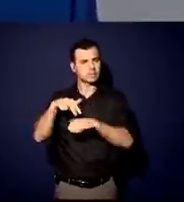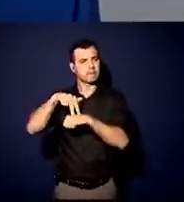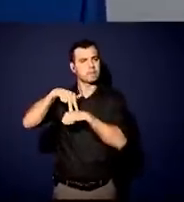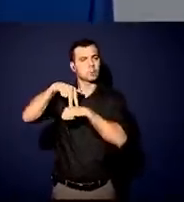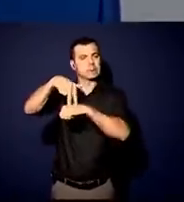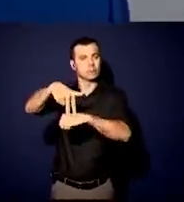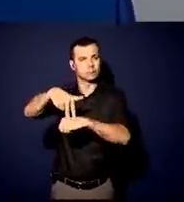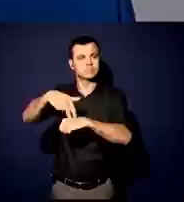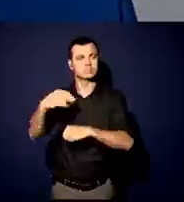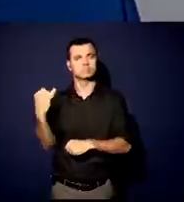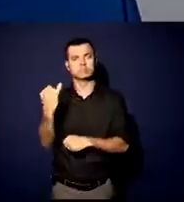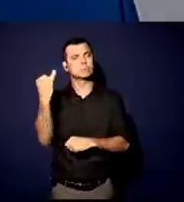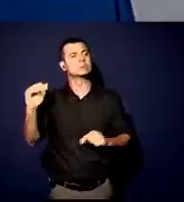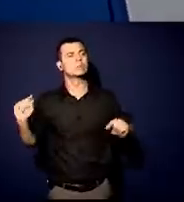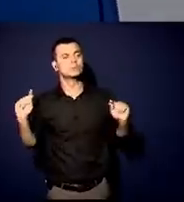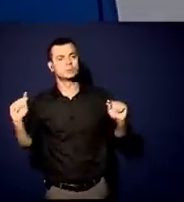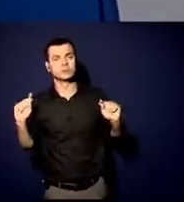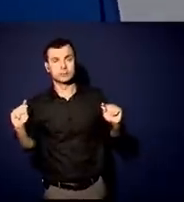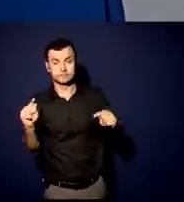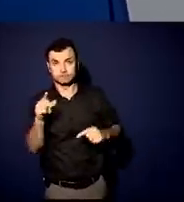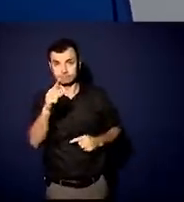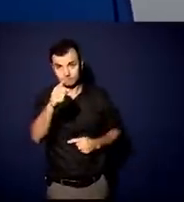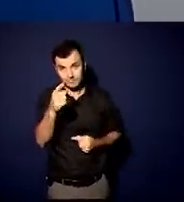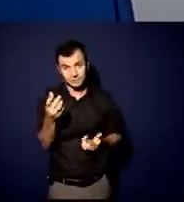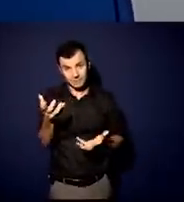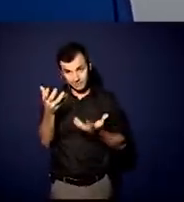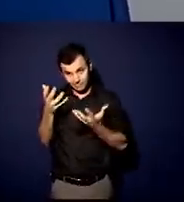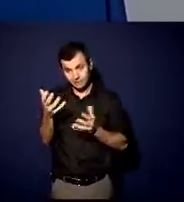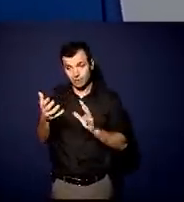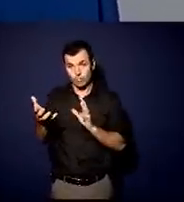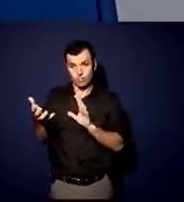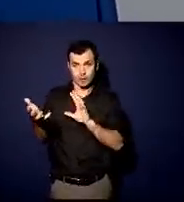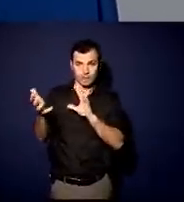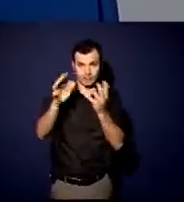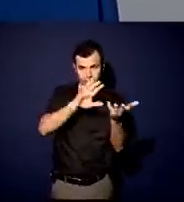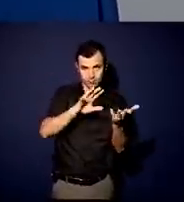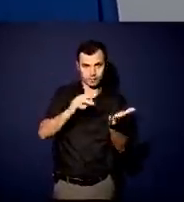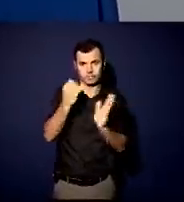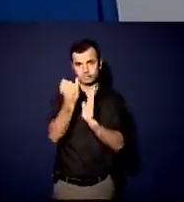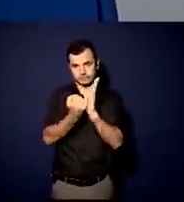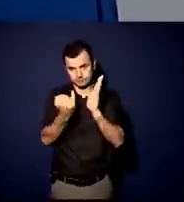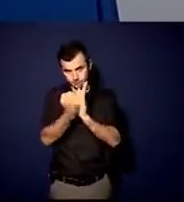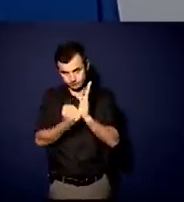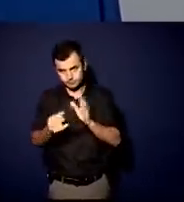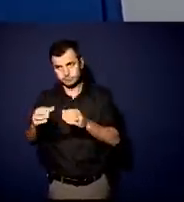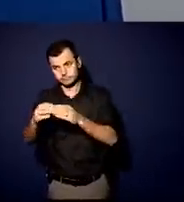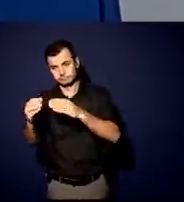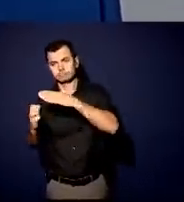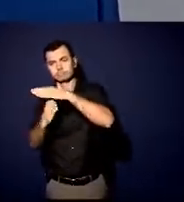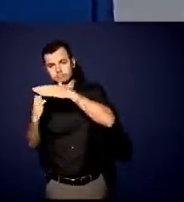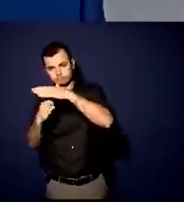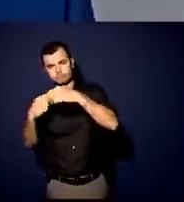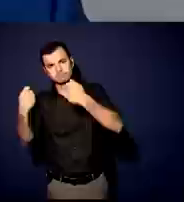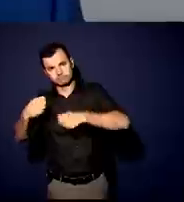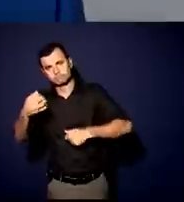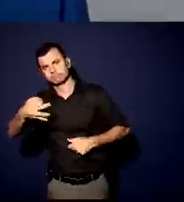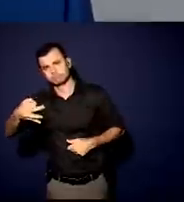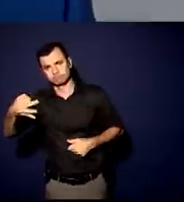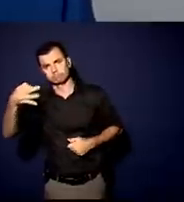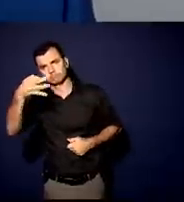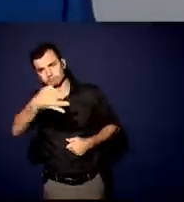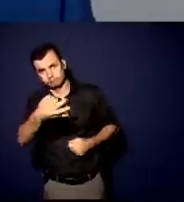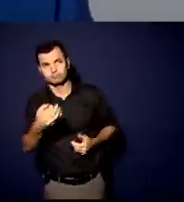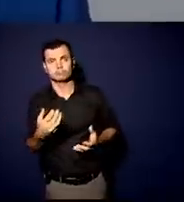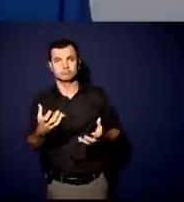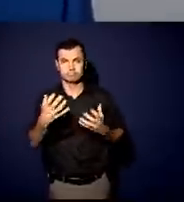e na verdade, a gente quiser ter uma reforma tributária, iniciativa privada vai ter que participar e dar o tom. Se a gente quiser ver